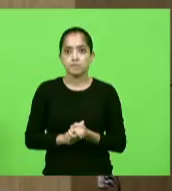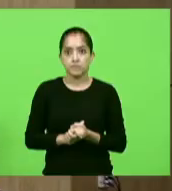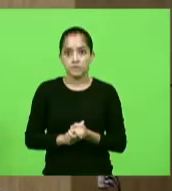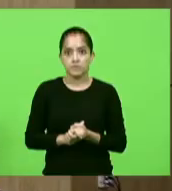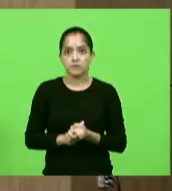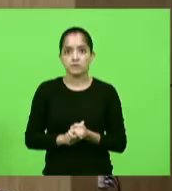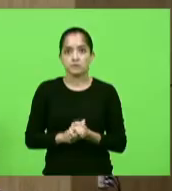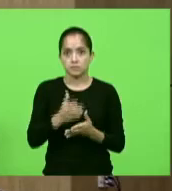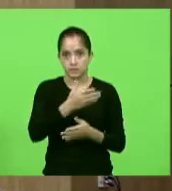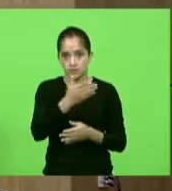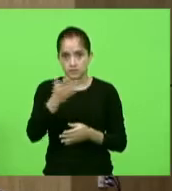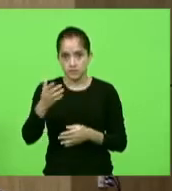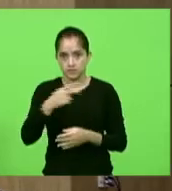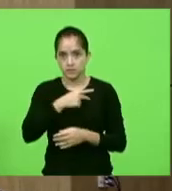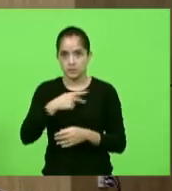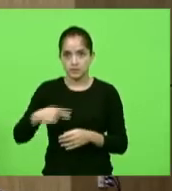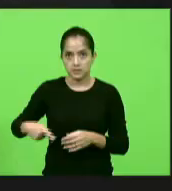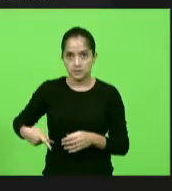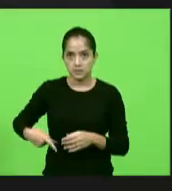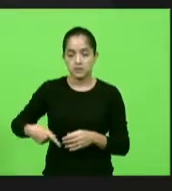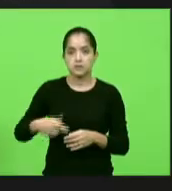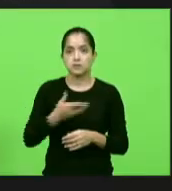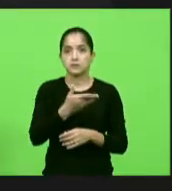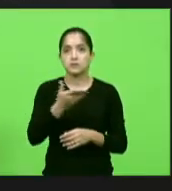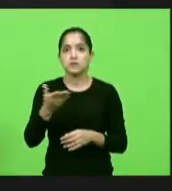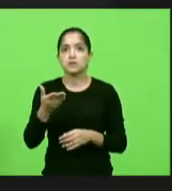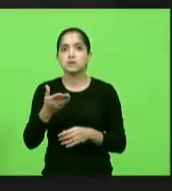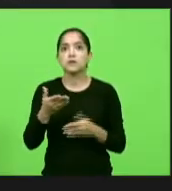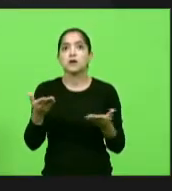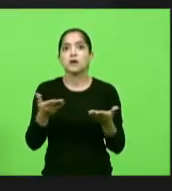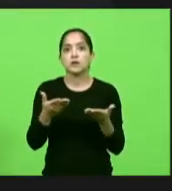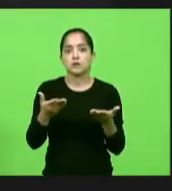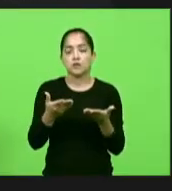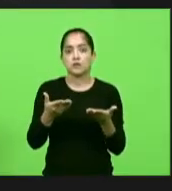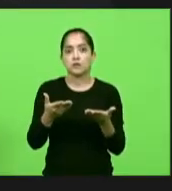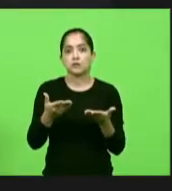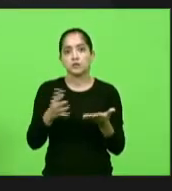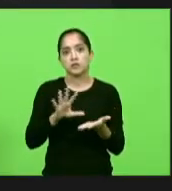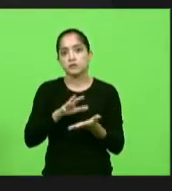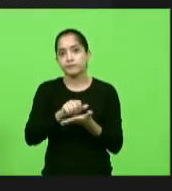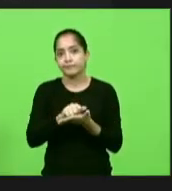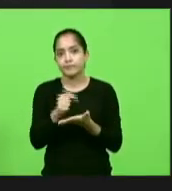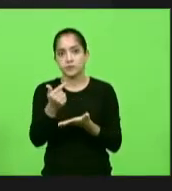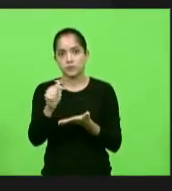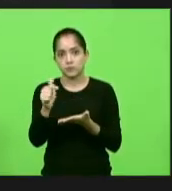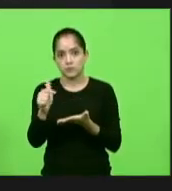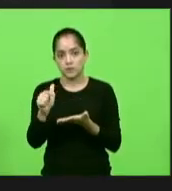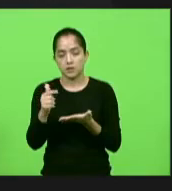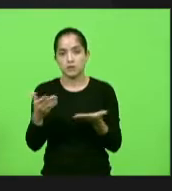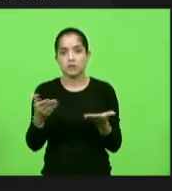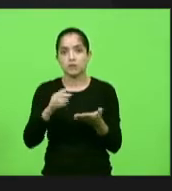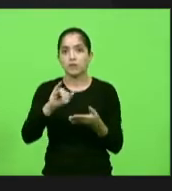senhor presidente, senhores deputados, aproveitando, então, já que não há inscritos,